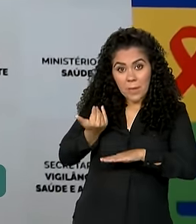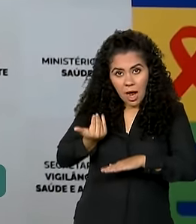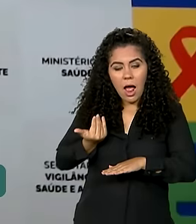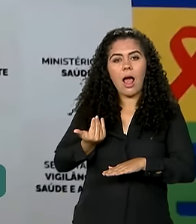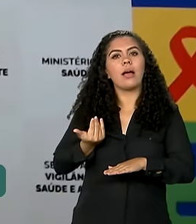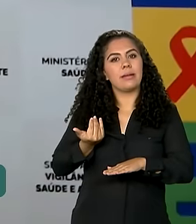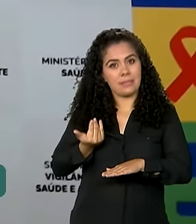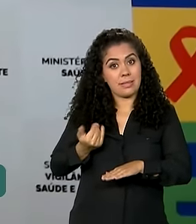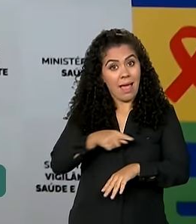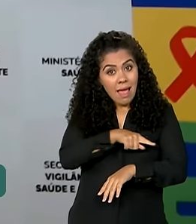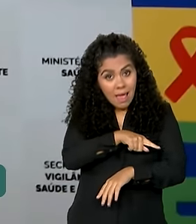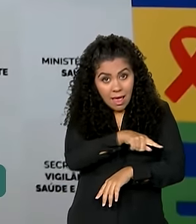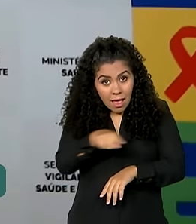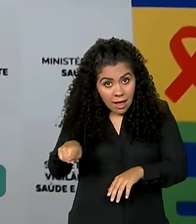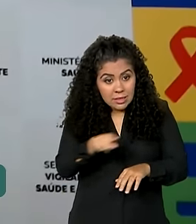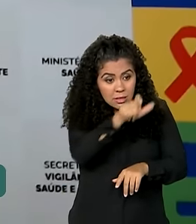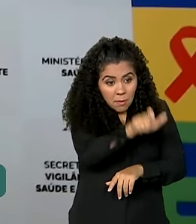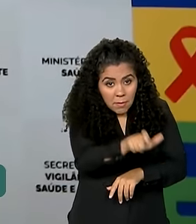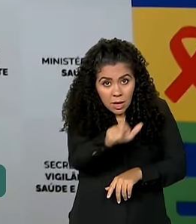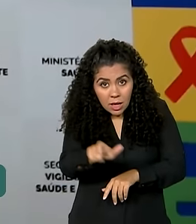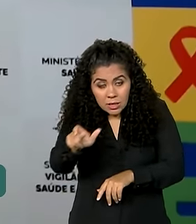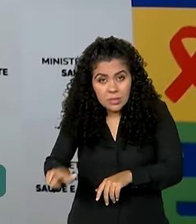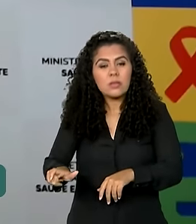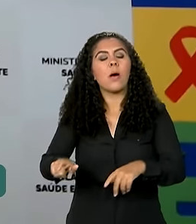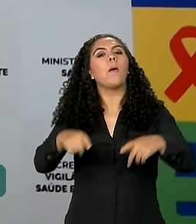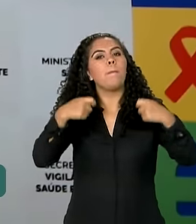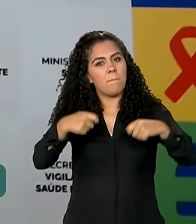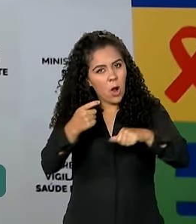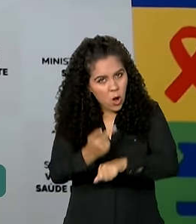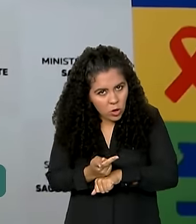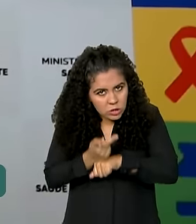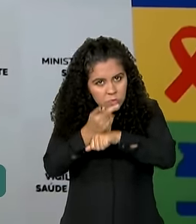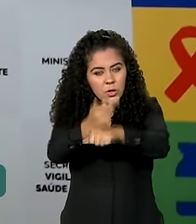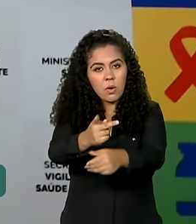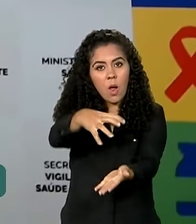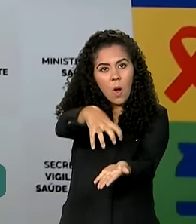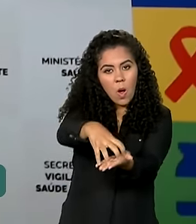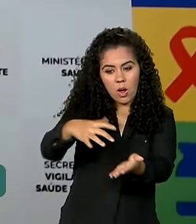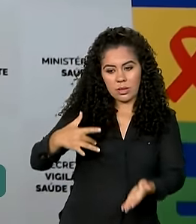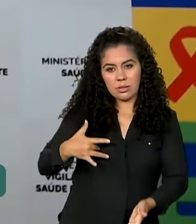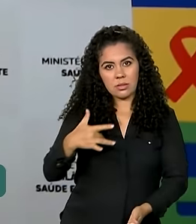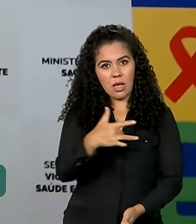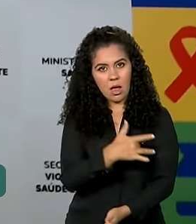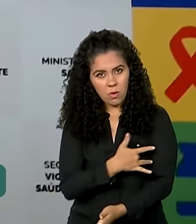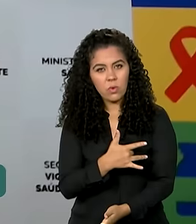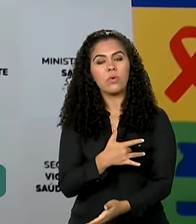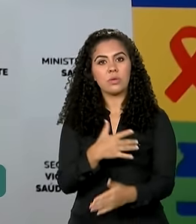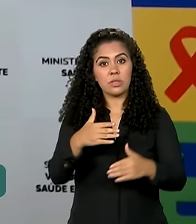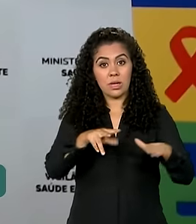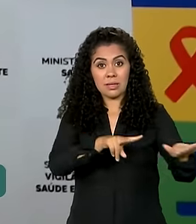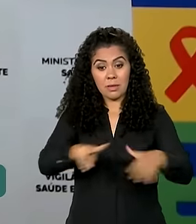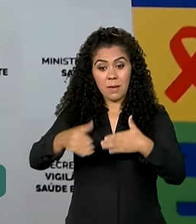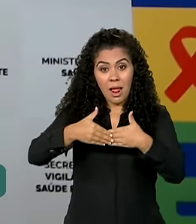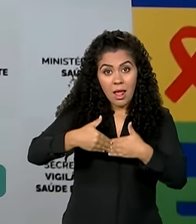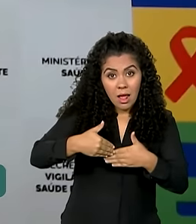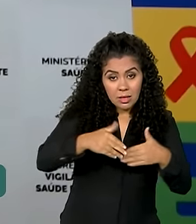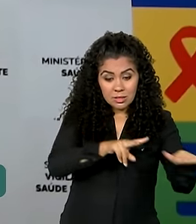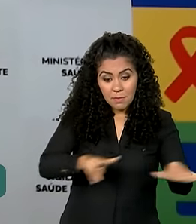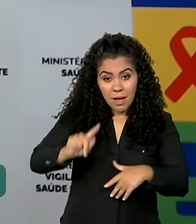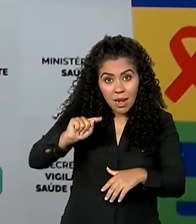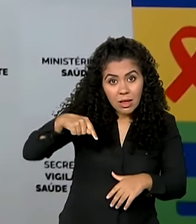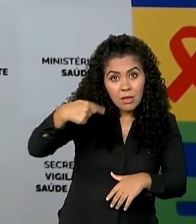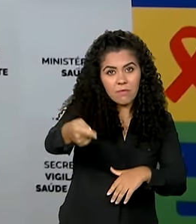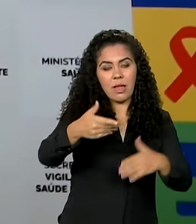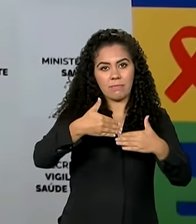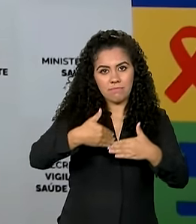alvo dessa campanha. Então, podem procurar a unidade de saúde a partir da semana que vem, quando as doses